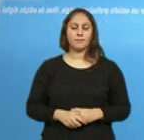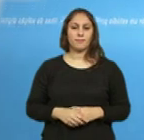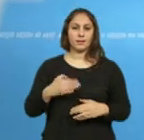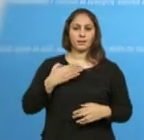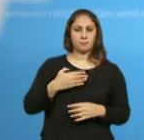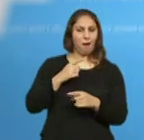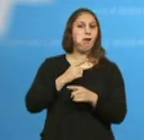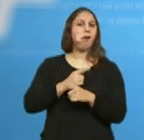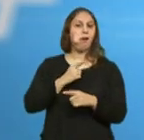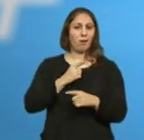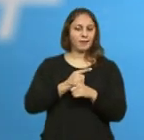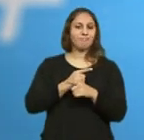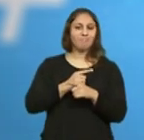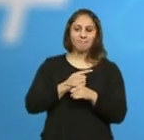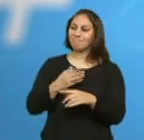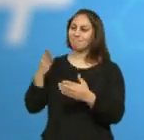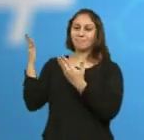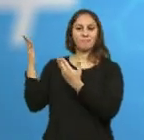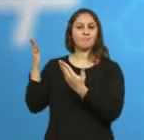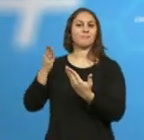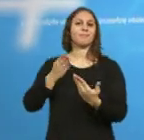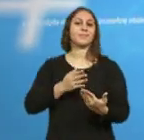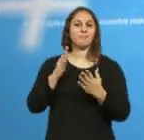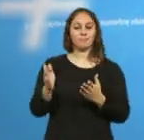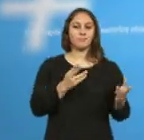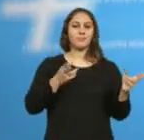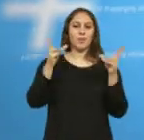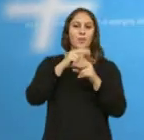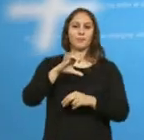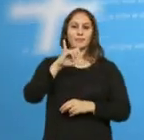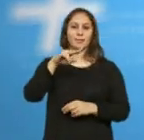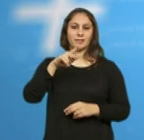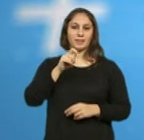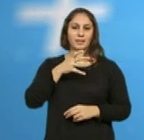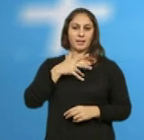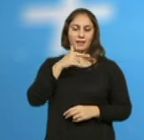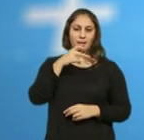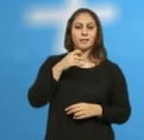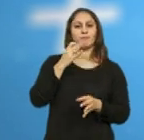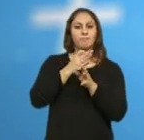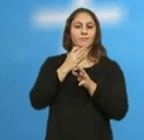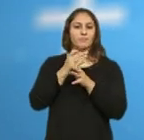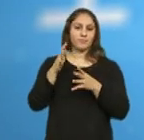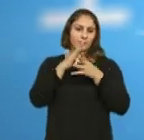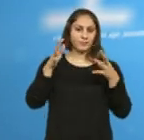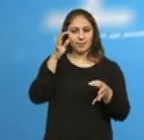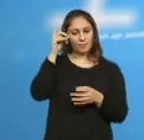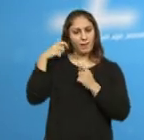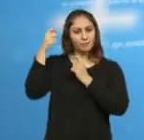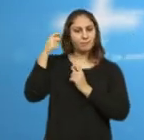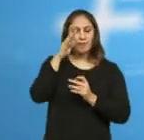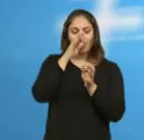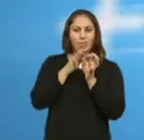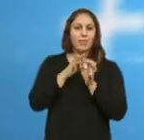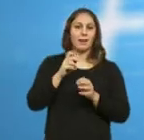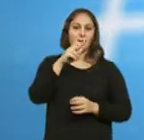Esta semana apresentamos a nova edição do Cinedita, Festival de Curtas de Arganil. O concurso